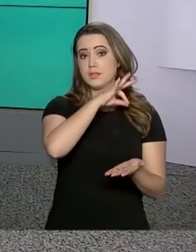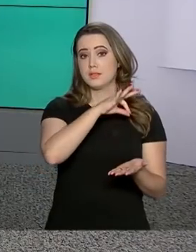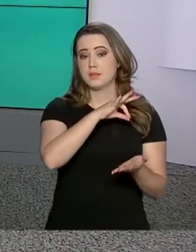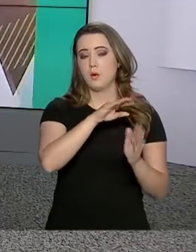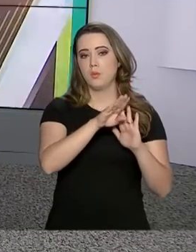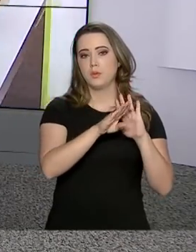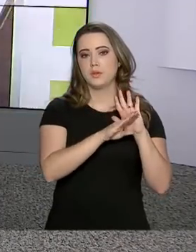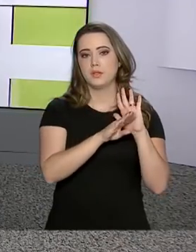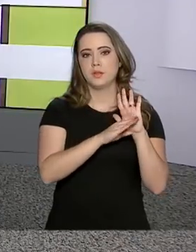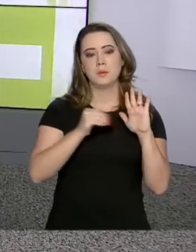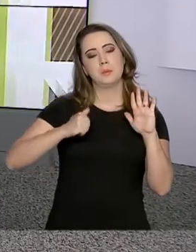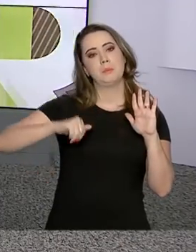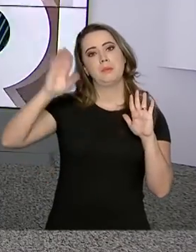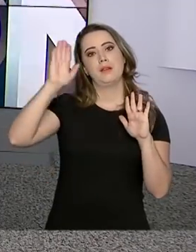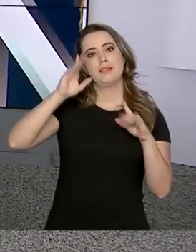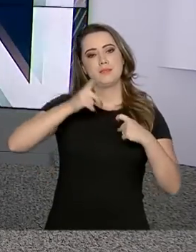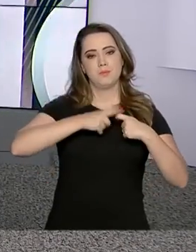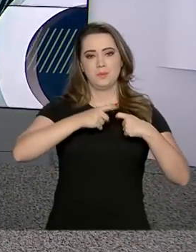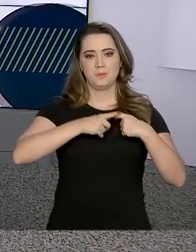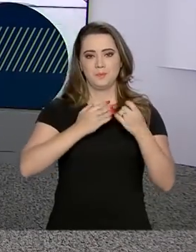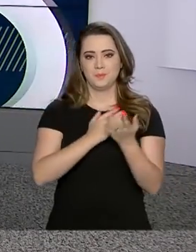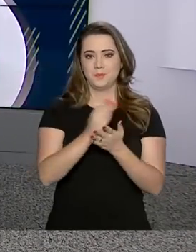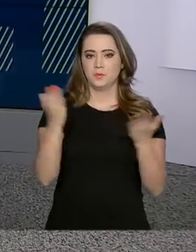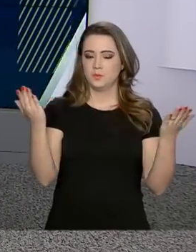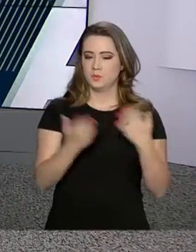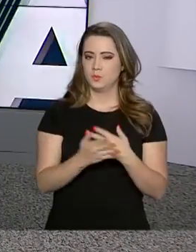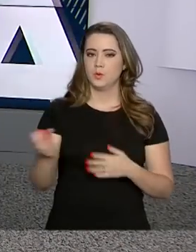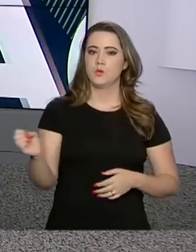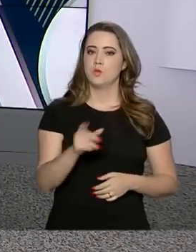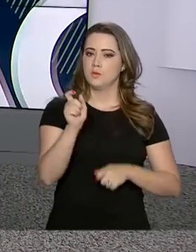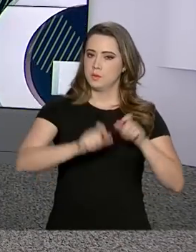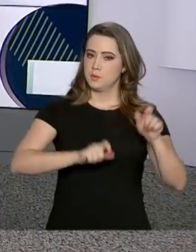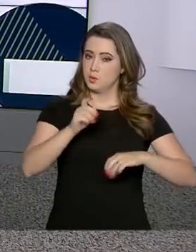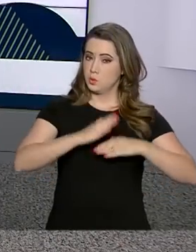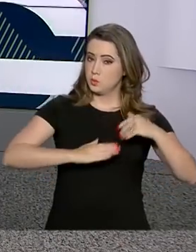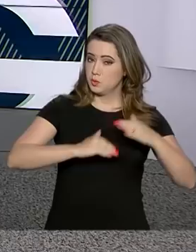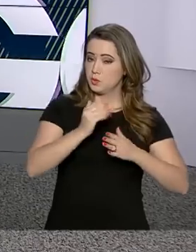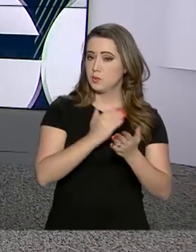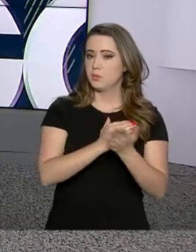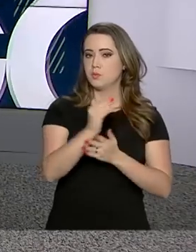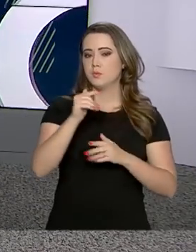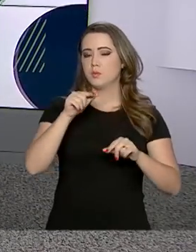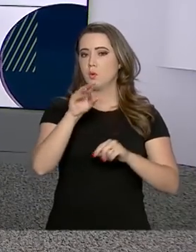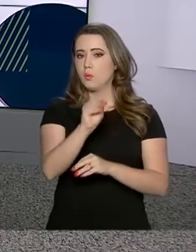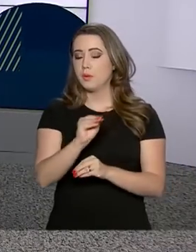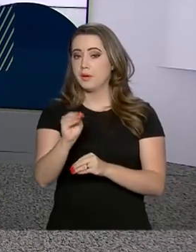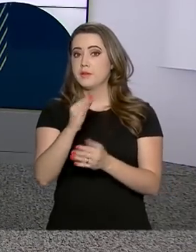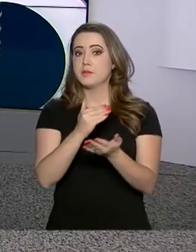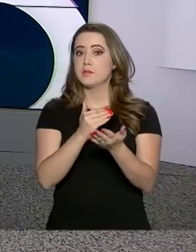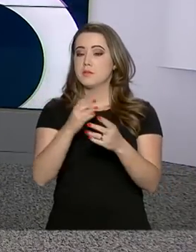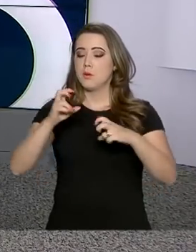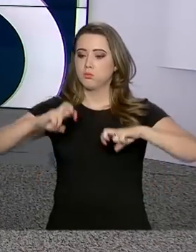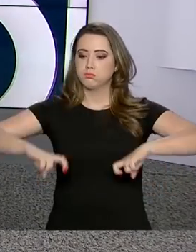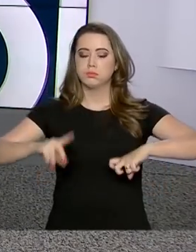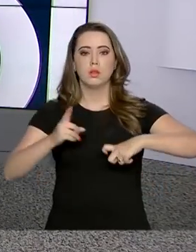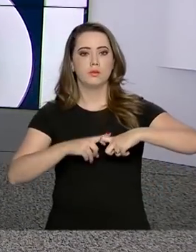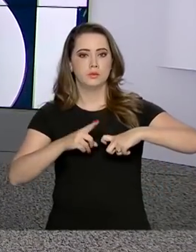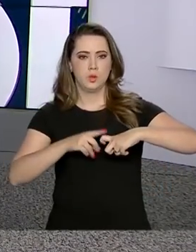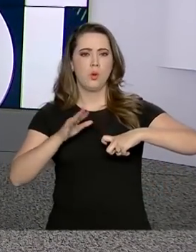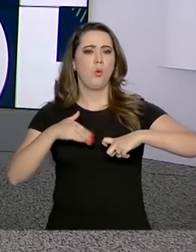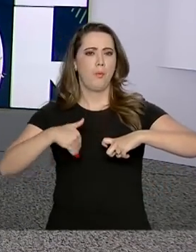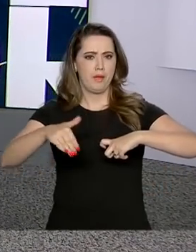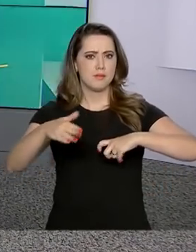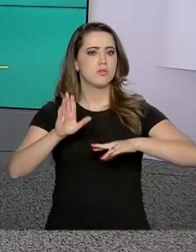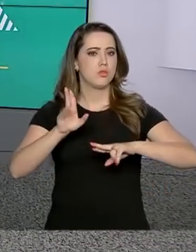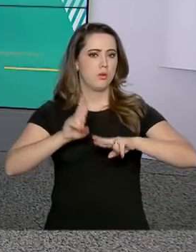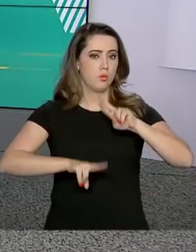hoje. E a expectativa do Ministério da Saúde é de que os novos profissionais já comecem a atender em junho. De acordo com a pasta,